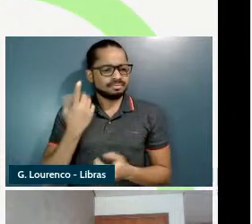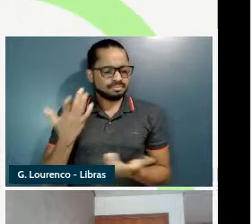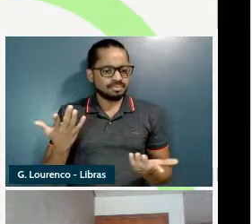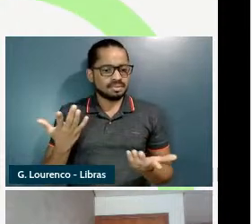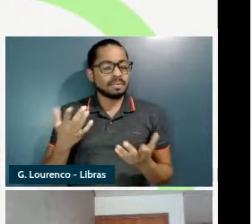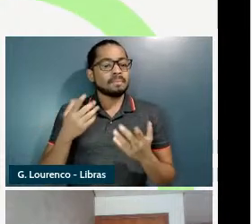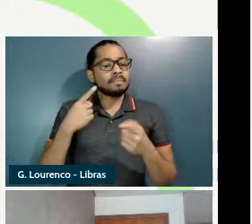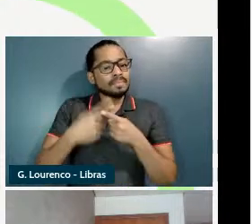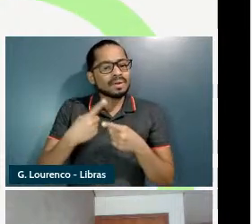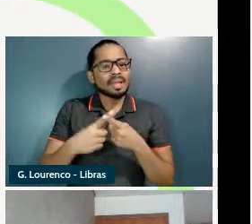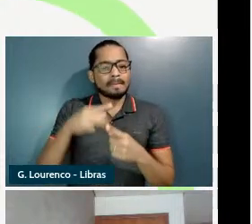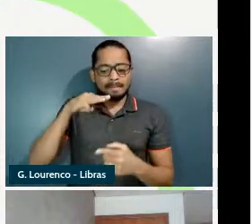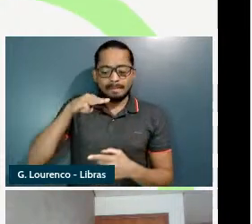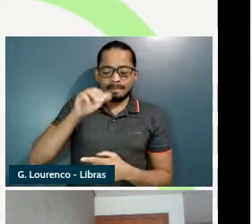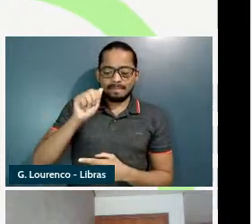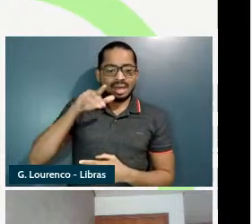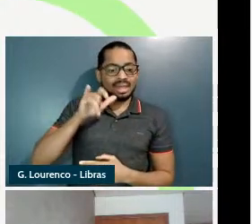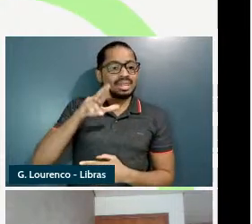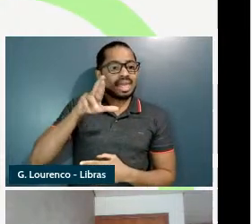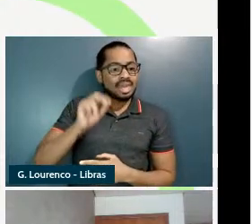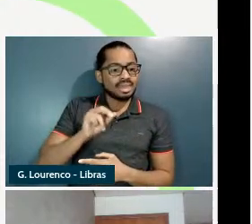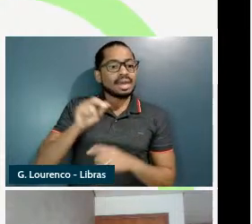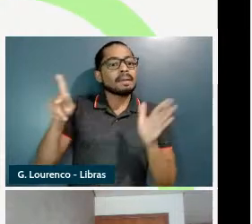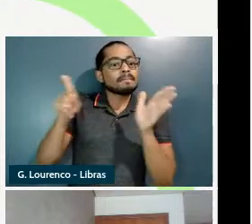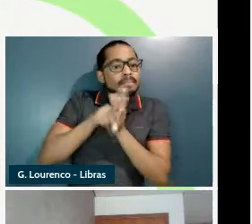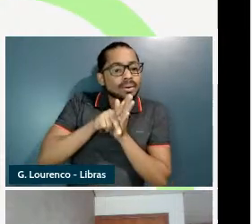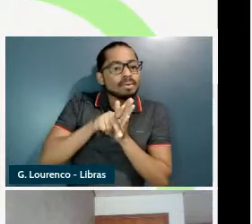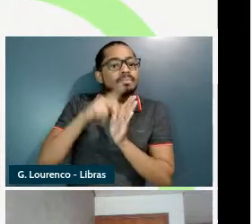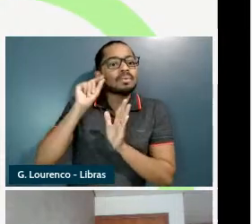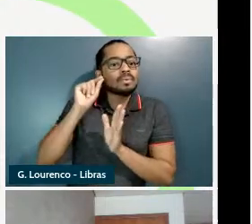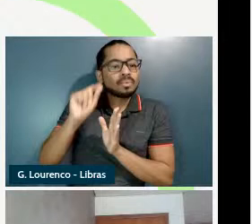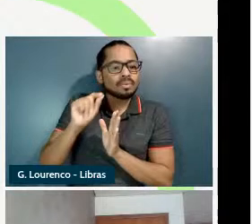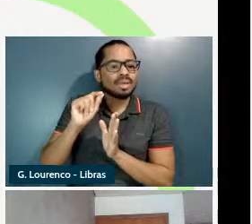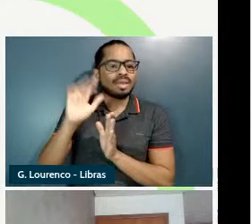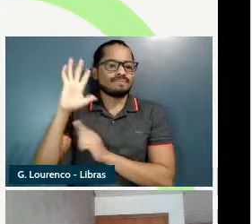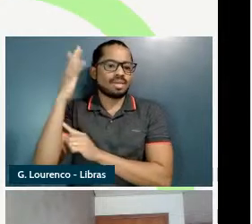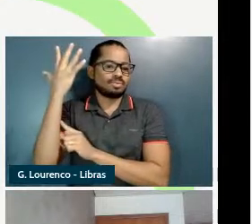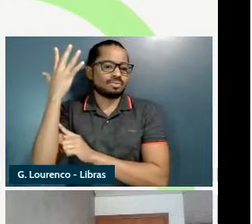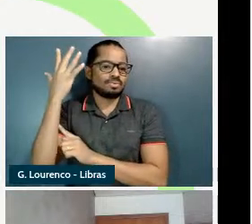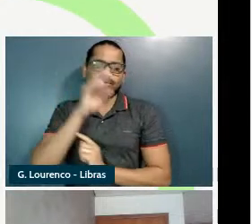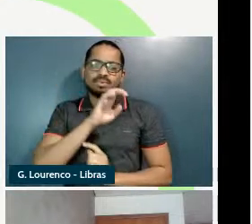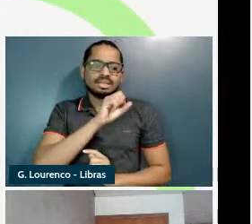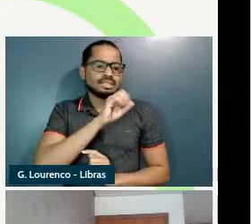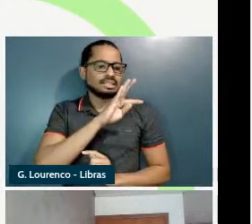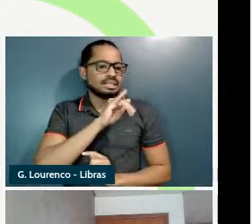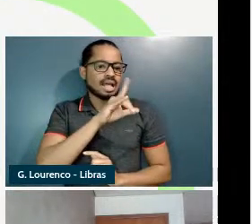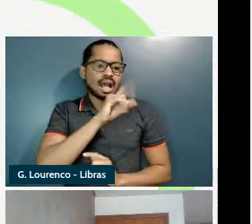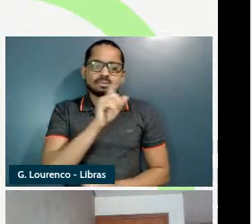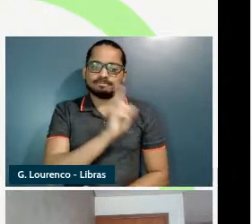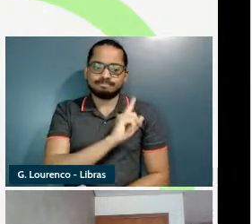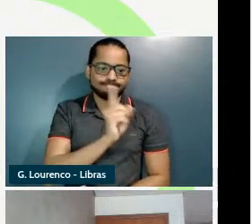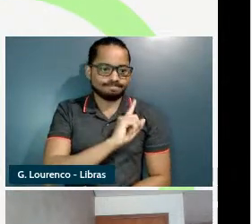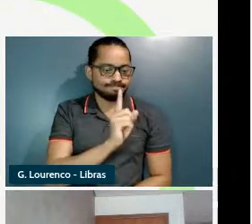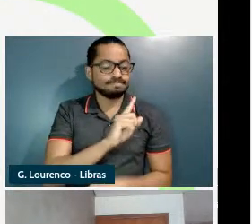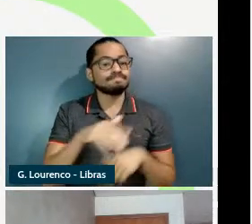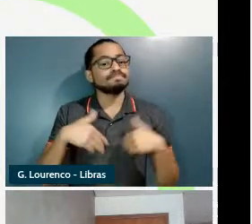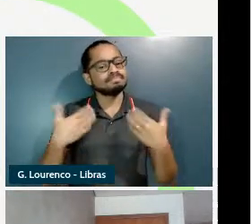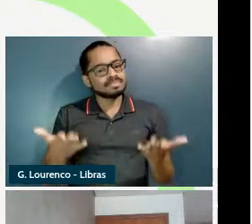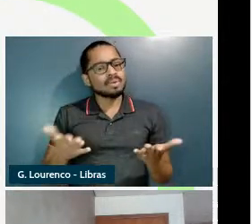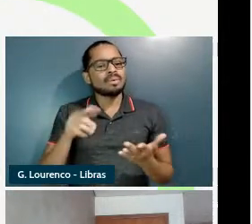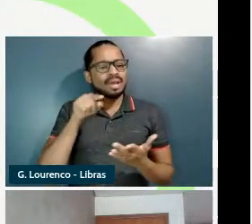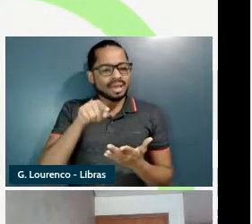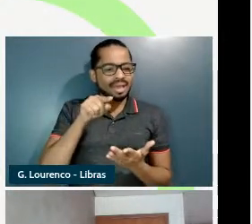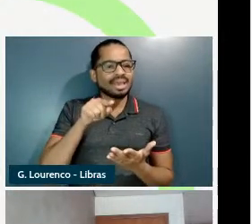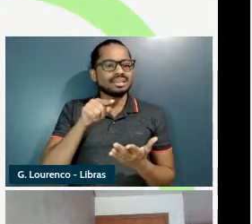porque maneira é uma característica de eventos e não de estados então eu proponho que a leitura extativa é um